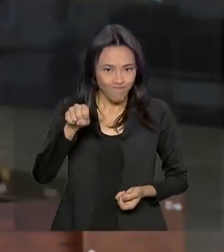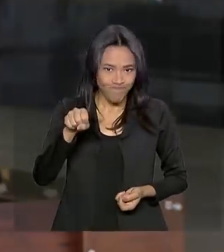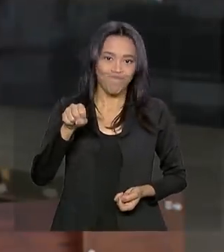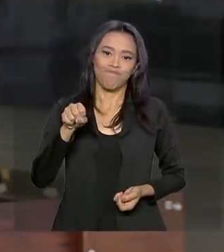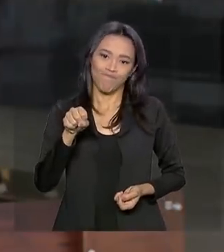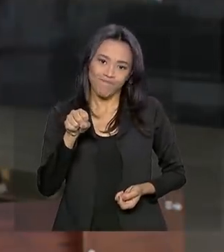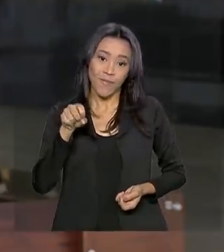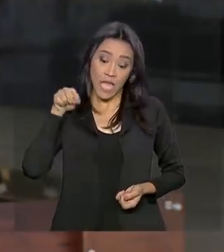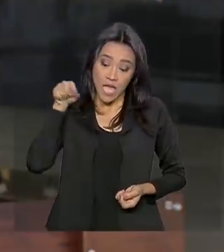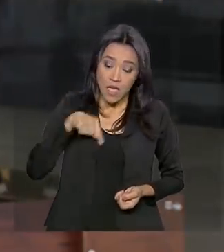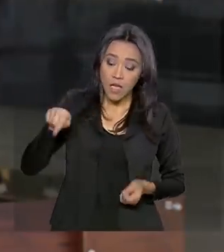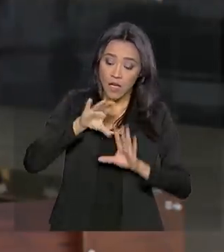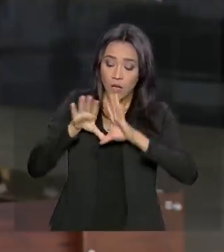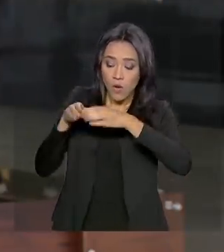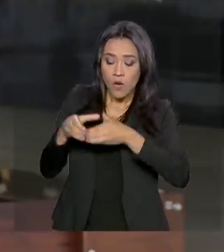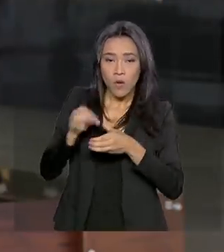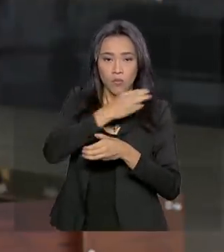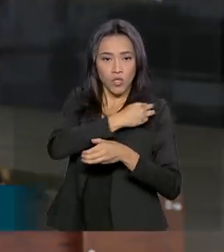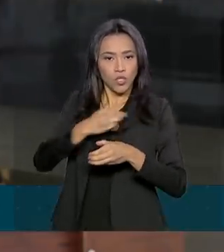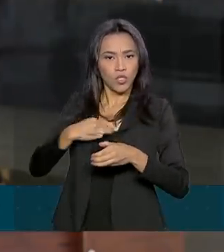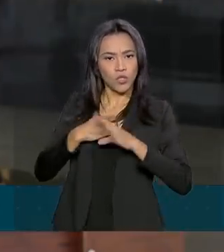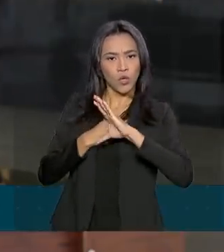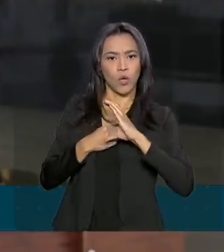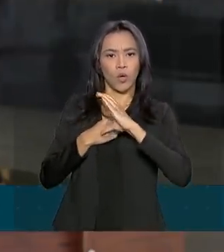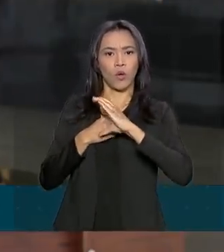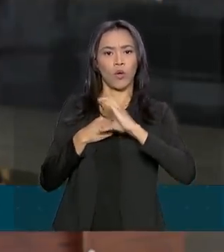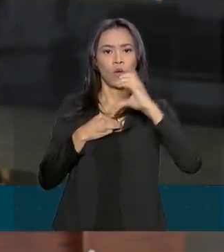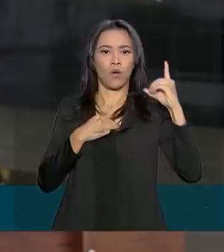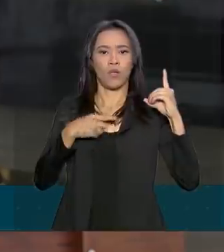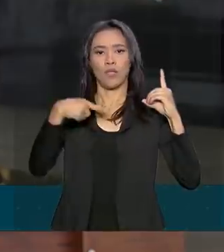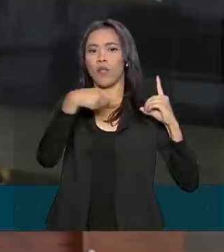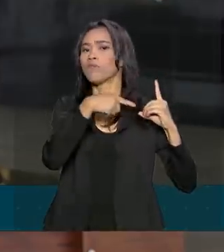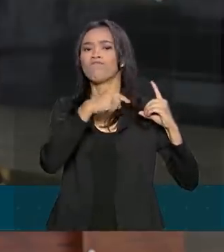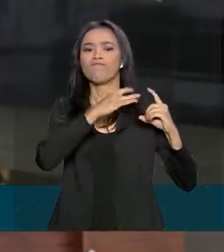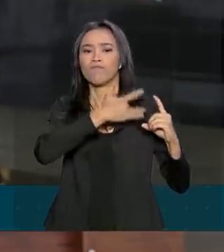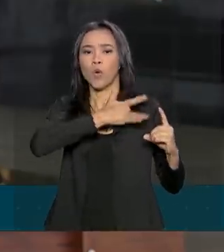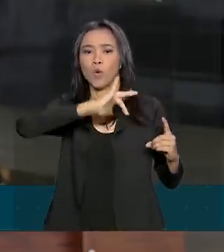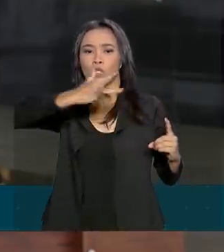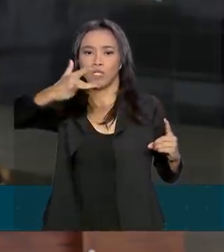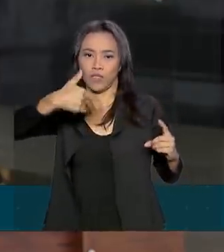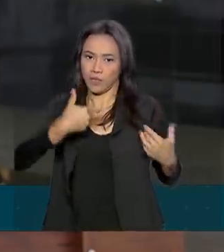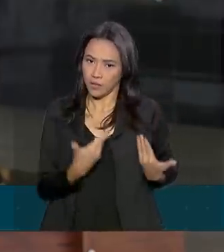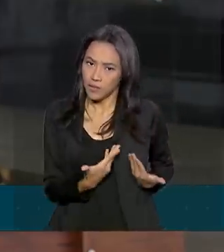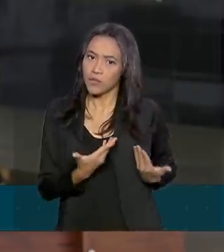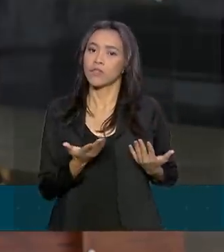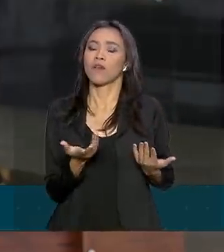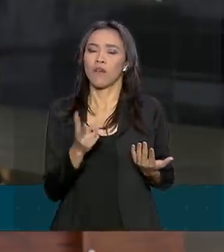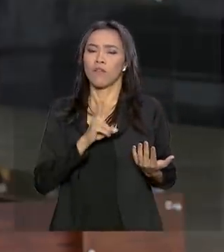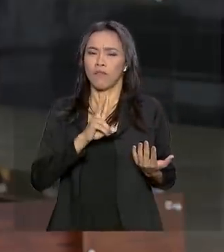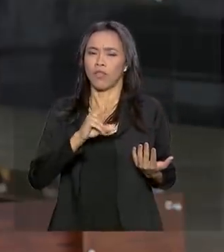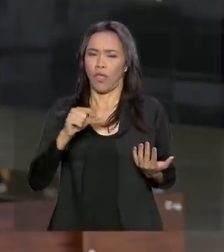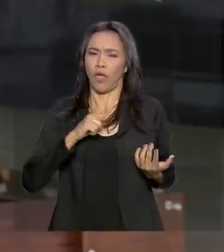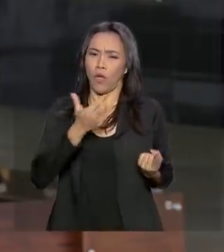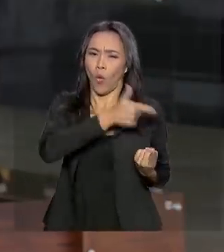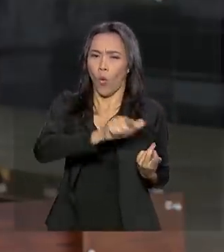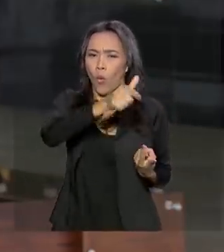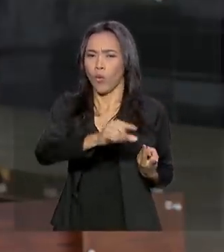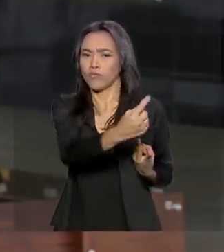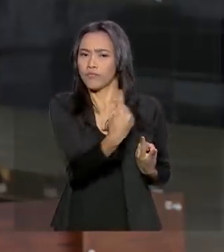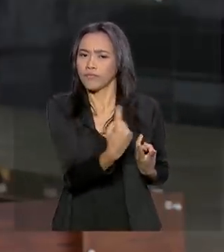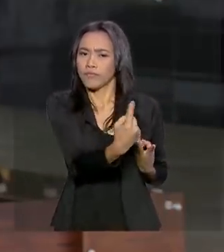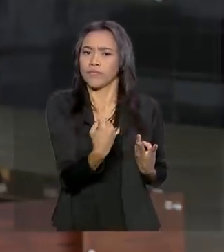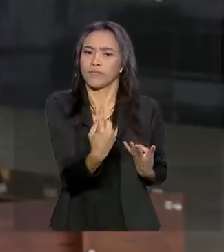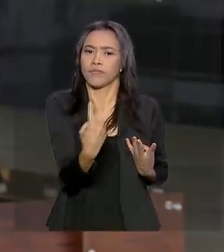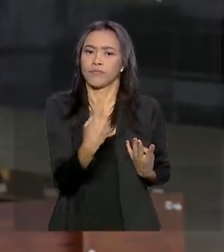Renata. Essa comitiva será coordenada pelo ministro-chefe da Casa Civil, Onyx Lorenzoni. Vai contar com vários outros ministros,